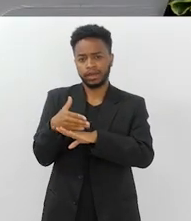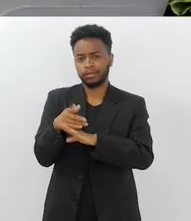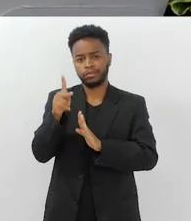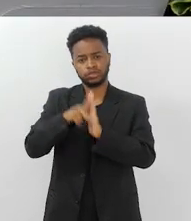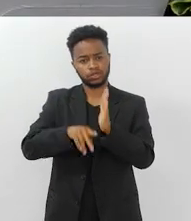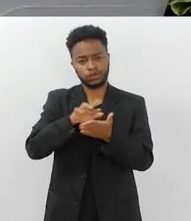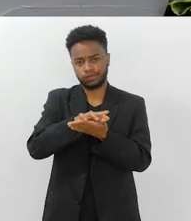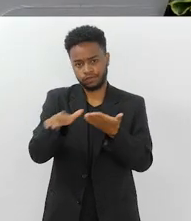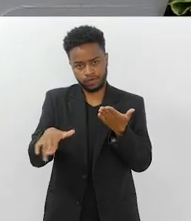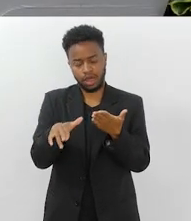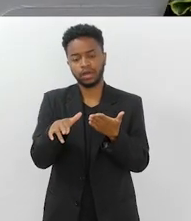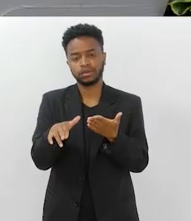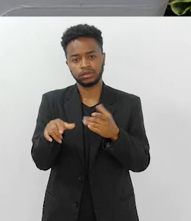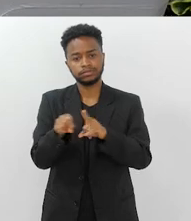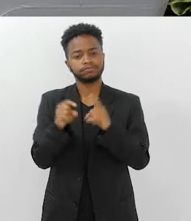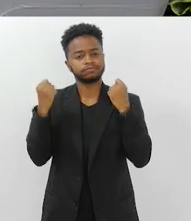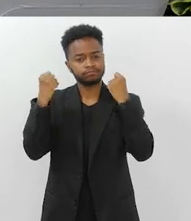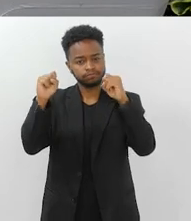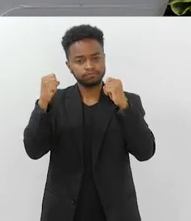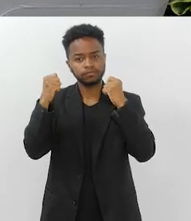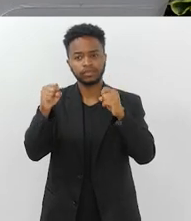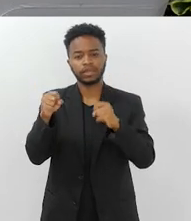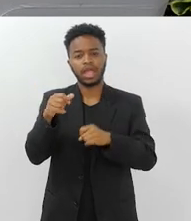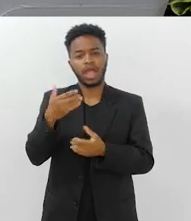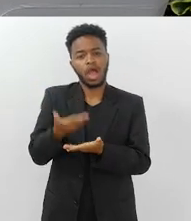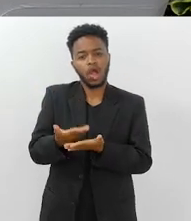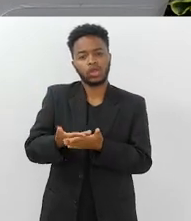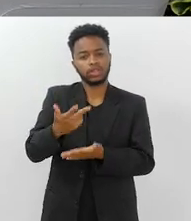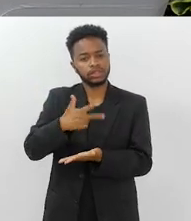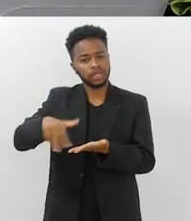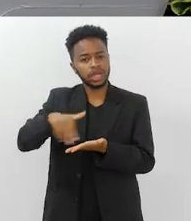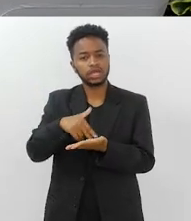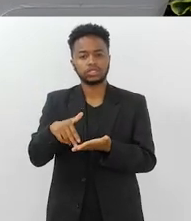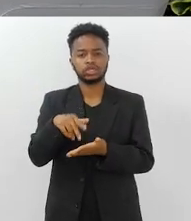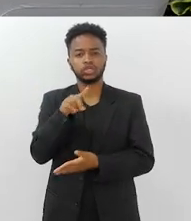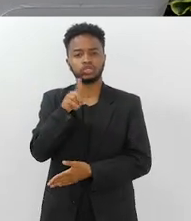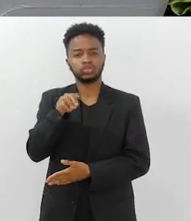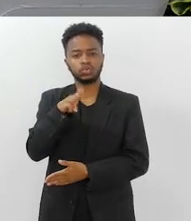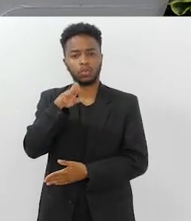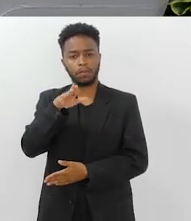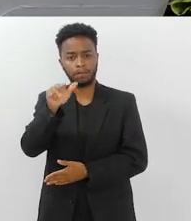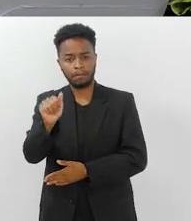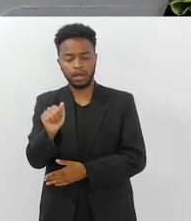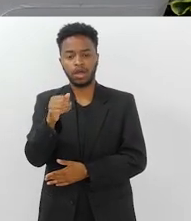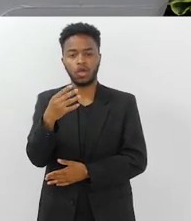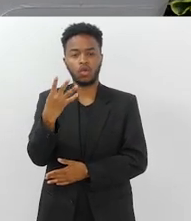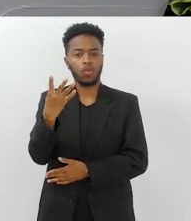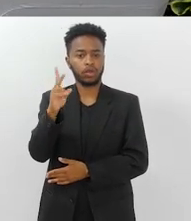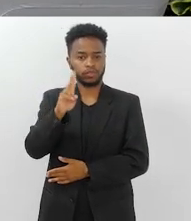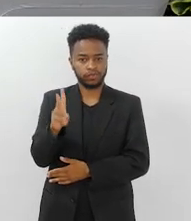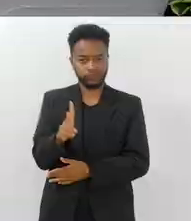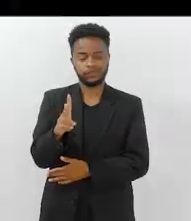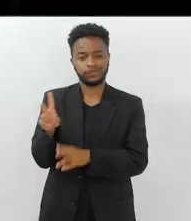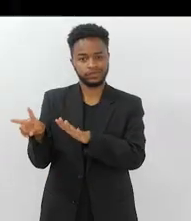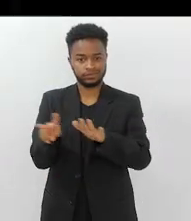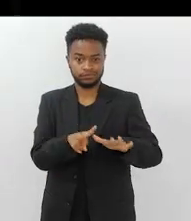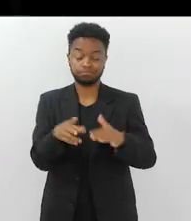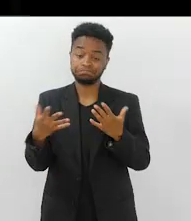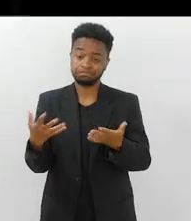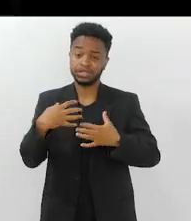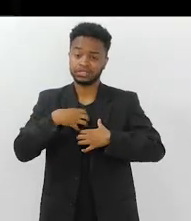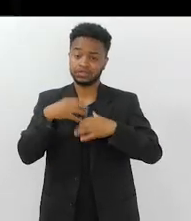participa na clínica da família e faz atividade física, aula de dança, de zumba, quatro vezes na semana, né?